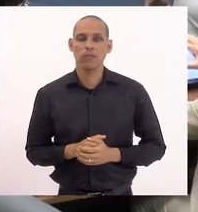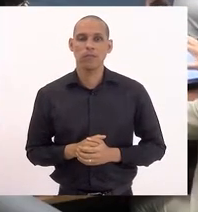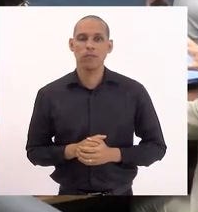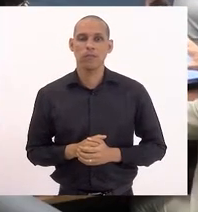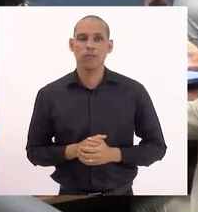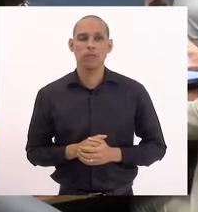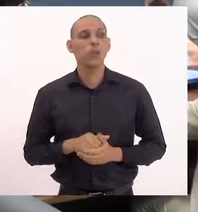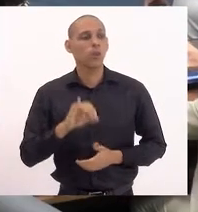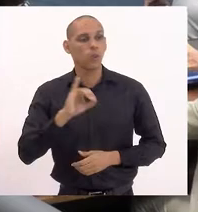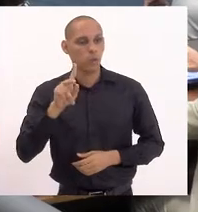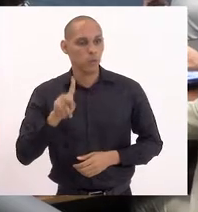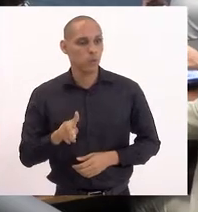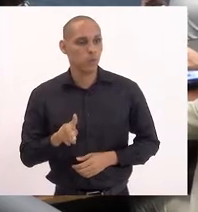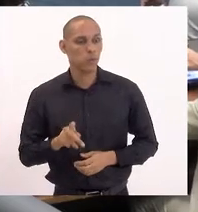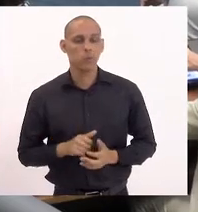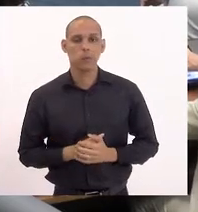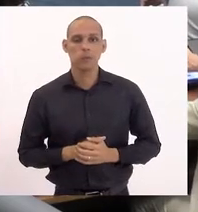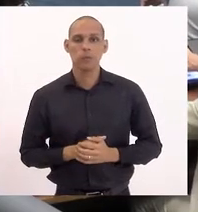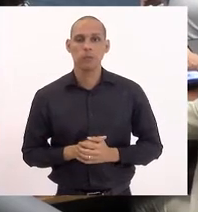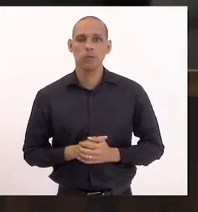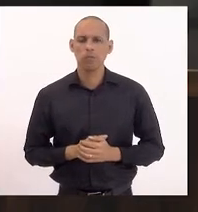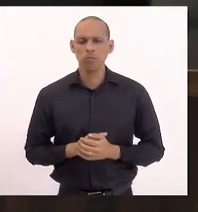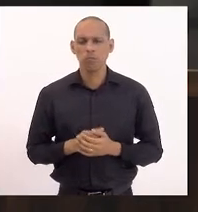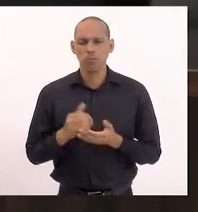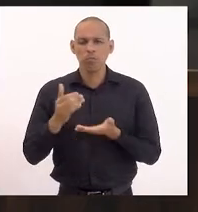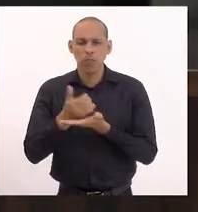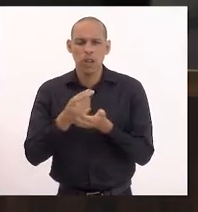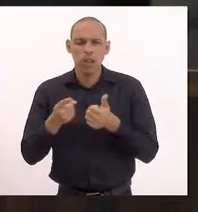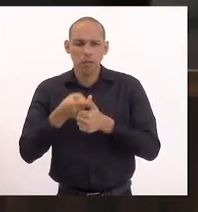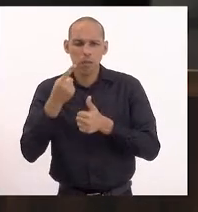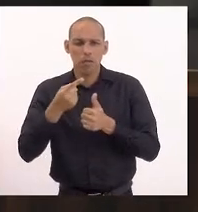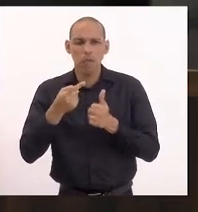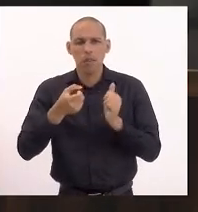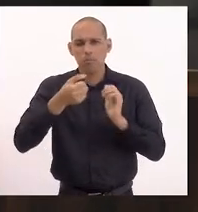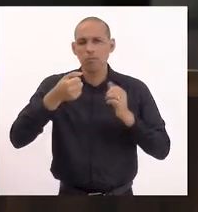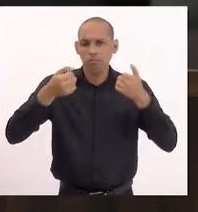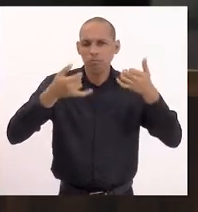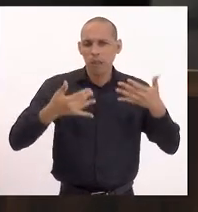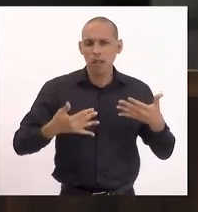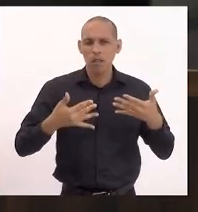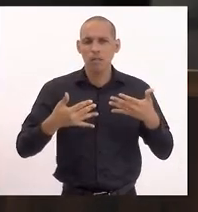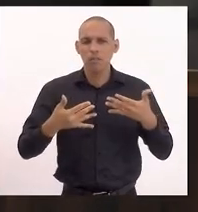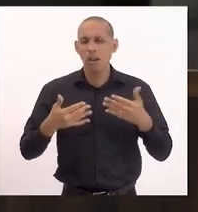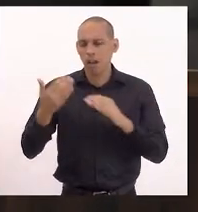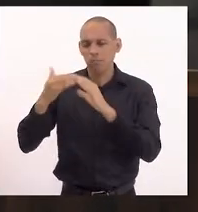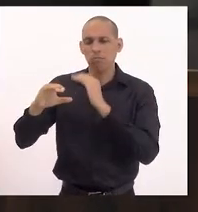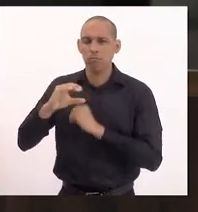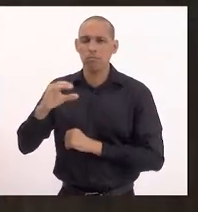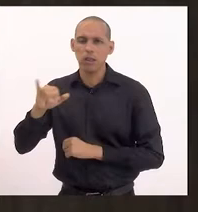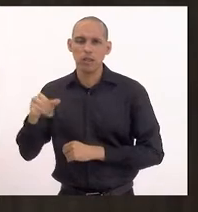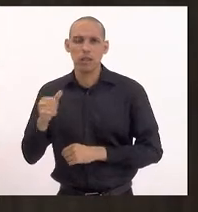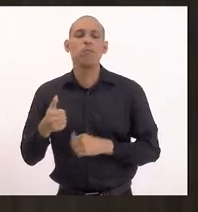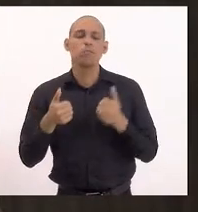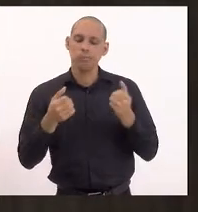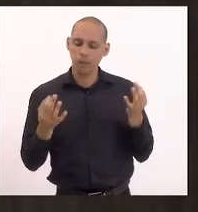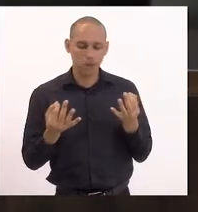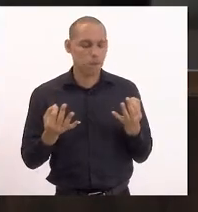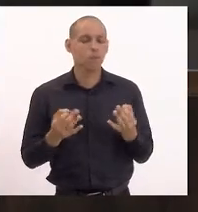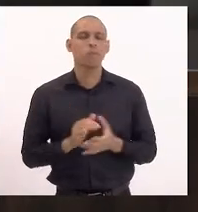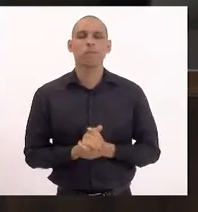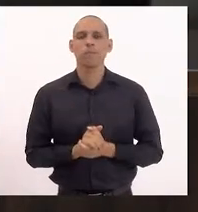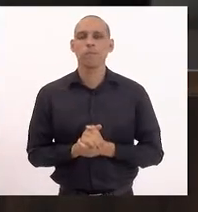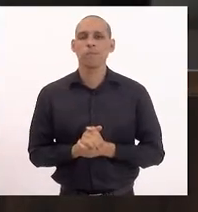Oi, senhor presidente. Vamos colher os pareceres, recebeu a emenda, vai sair de pauta e eu remeto à CCJ. Perfeitamente. Ok?